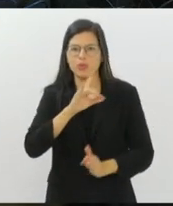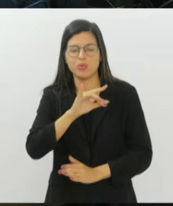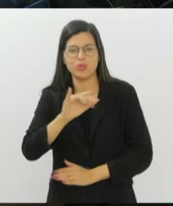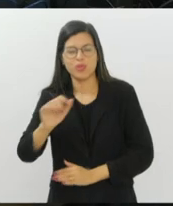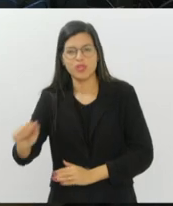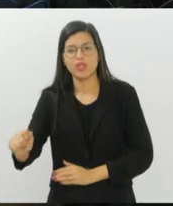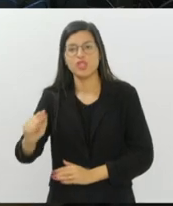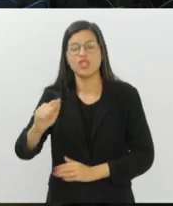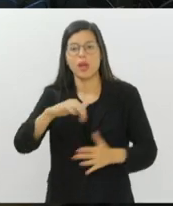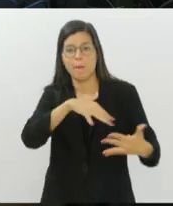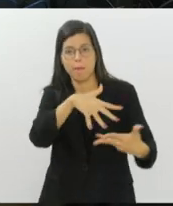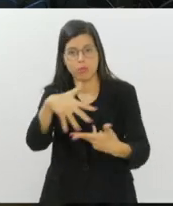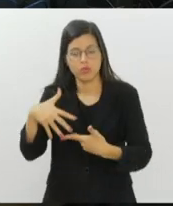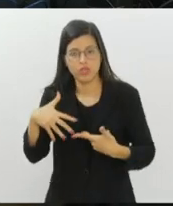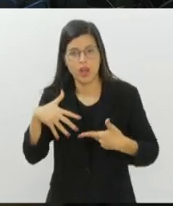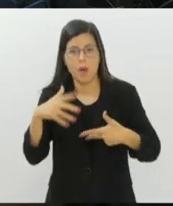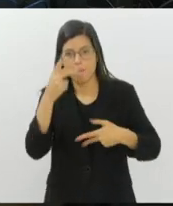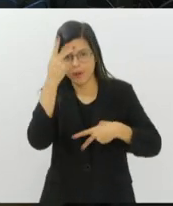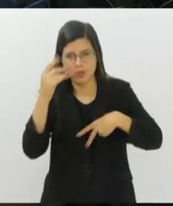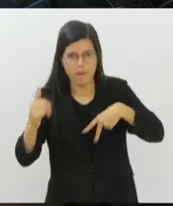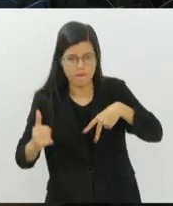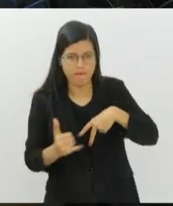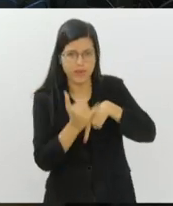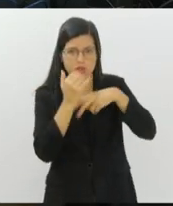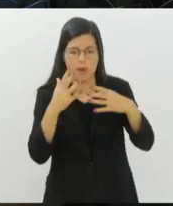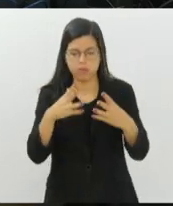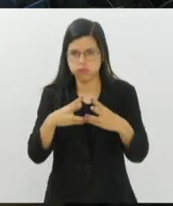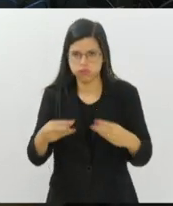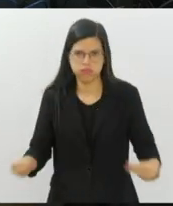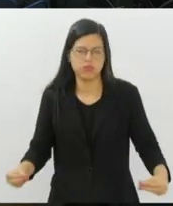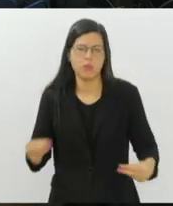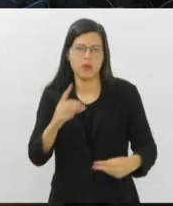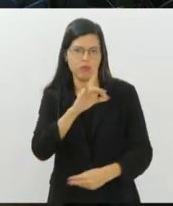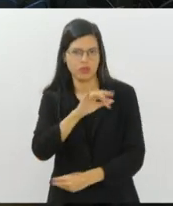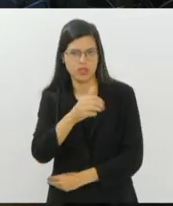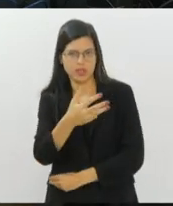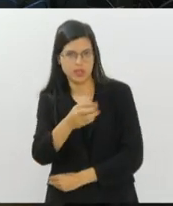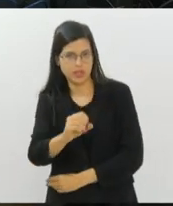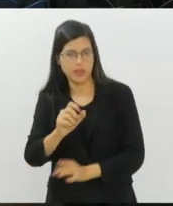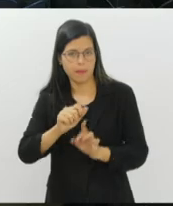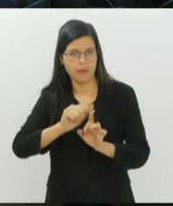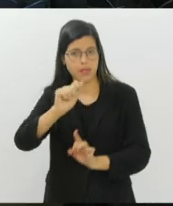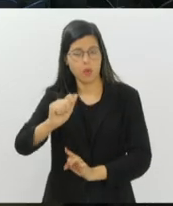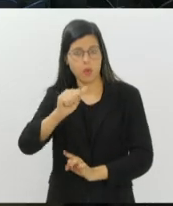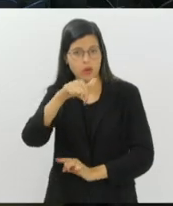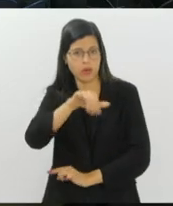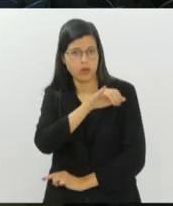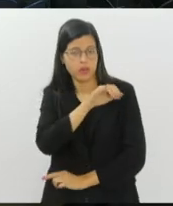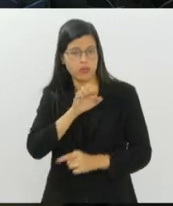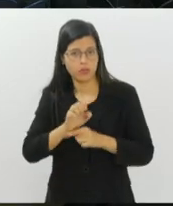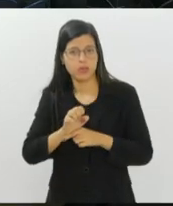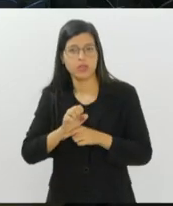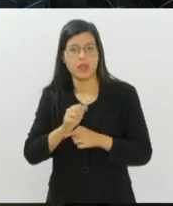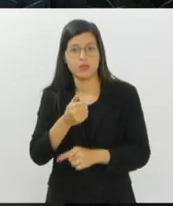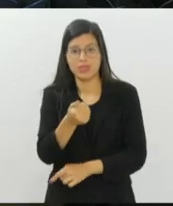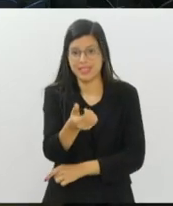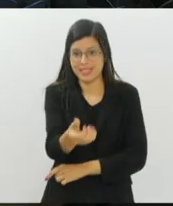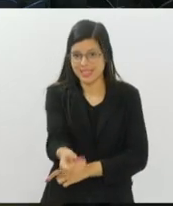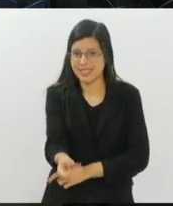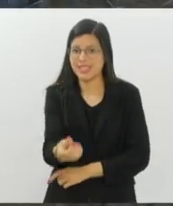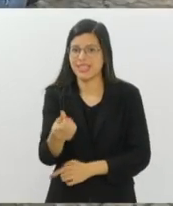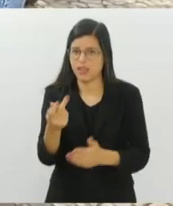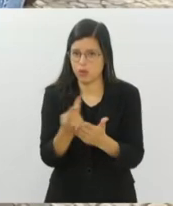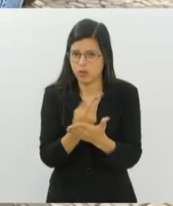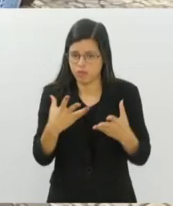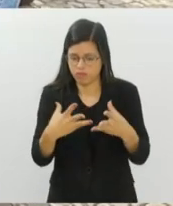das Vítimas de Desaparecimento, 30 de agosto. Aqui no Estado, são registrados cerca de 16 casos por dia.